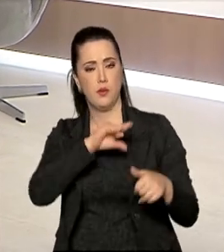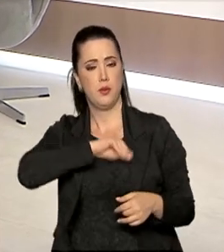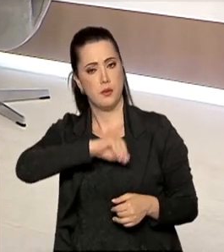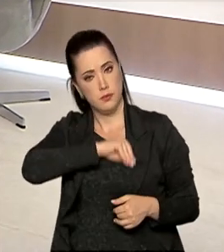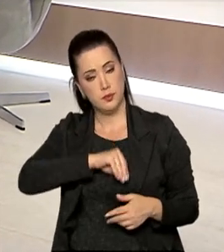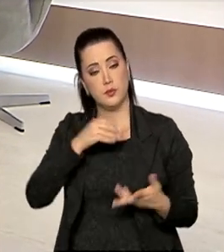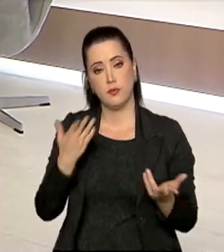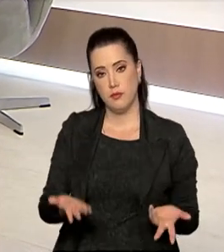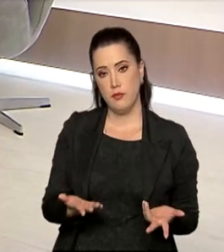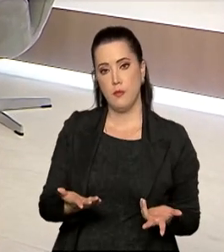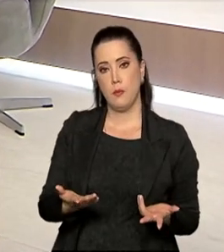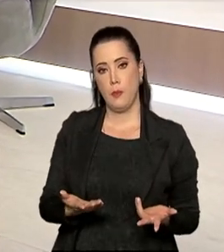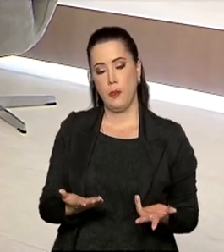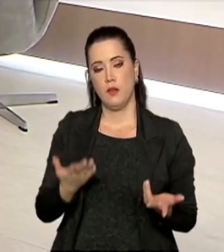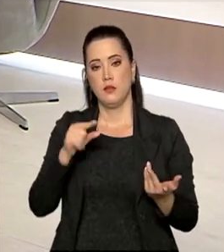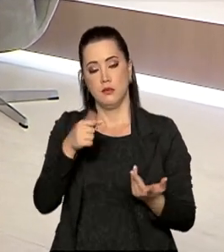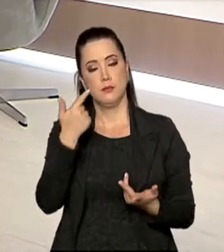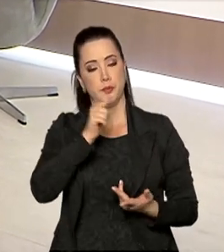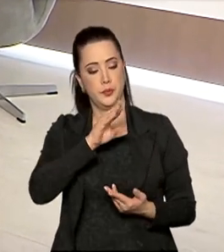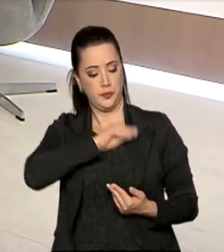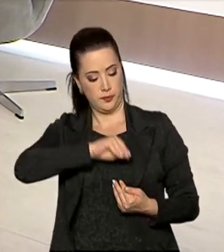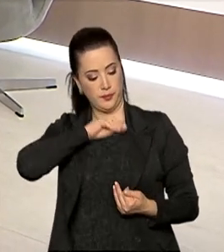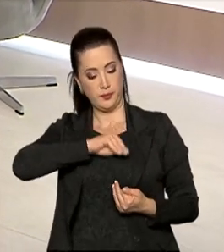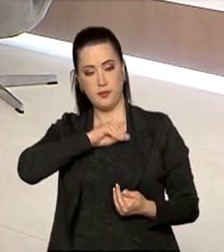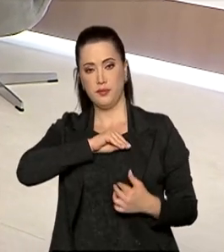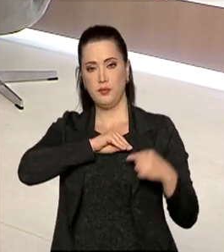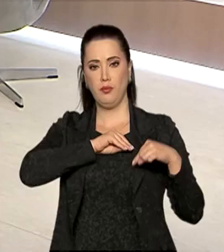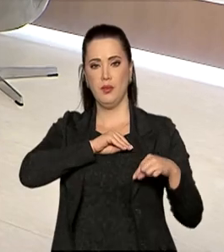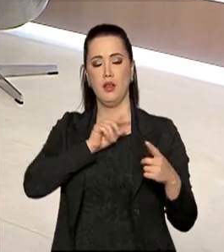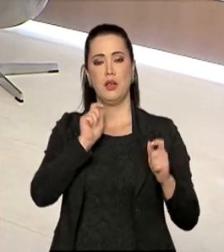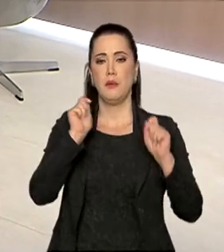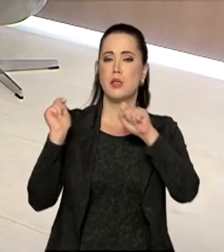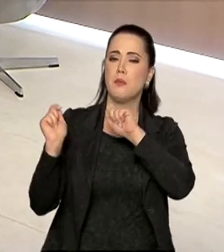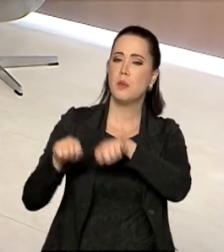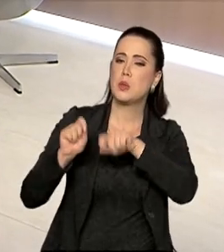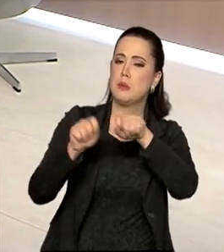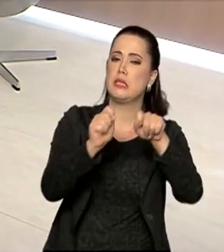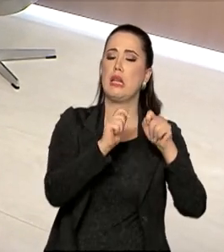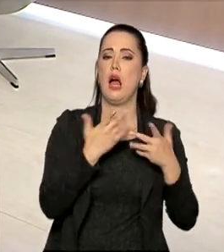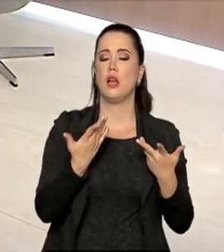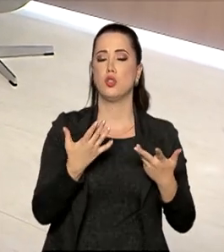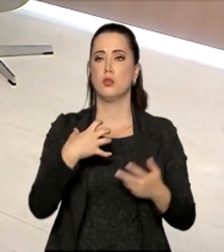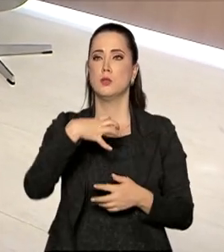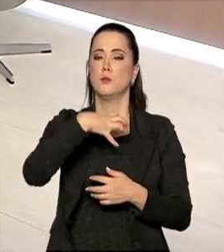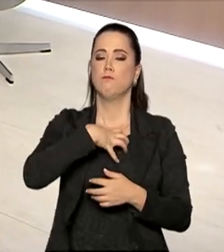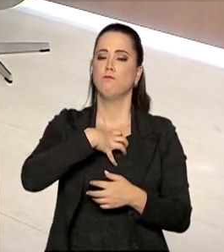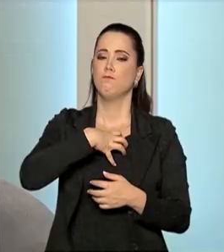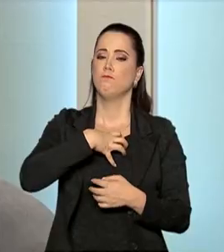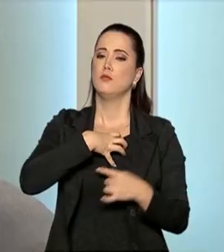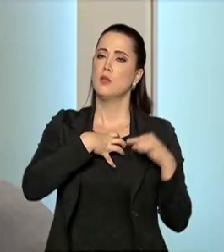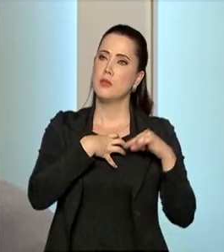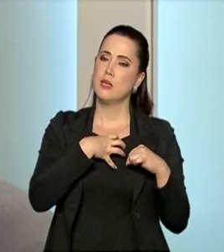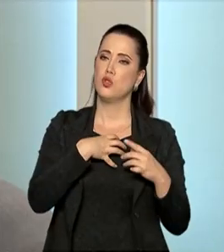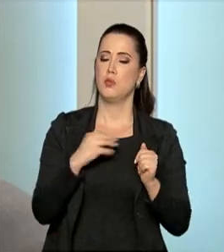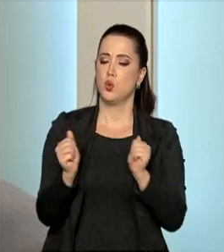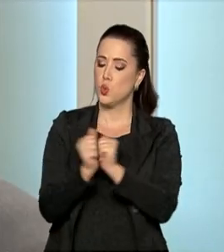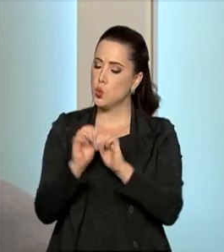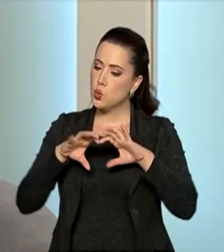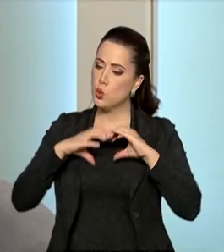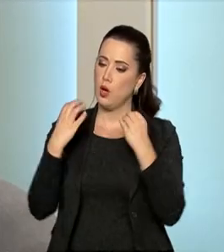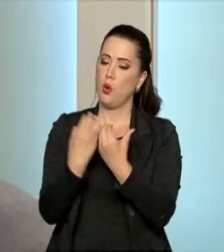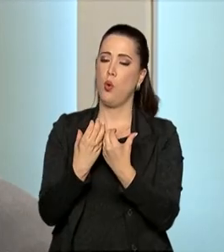o alferir renda é para que haja um sentimento junto à